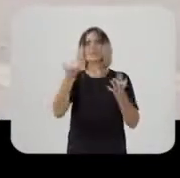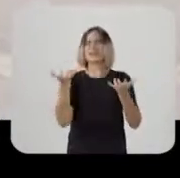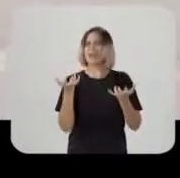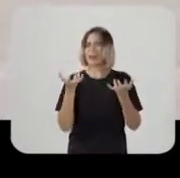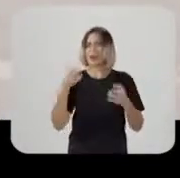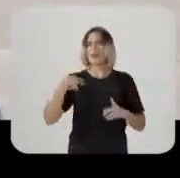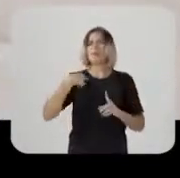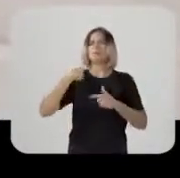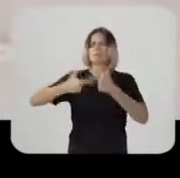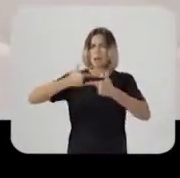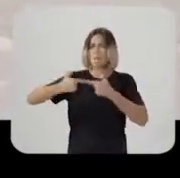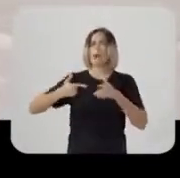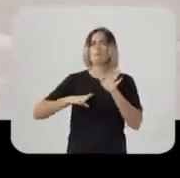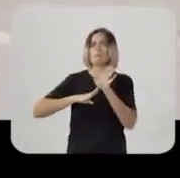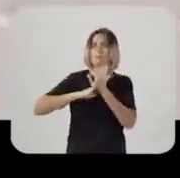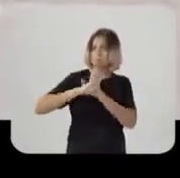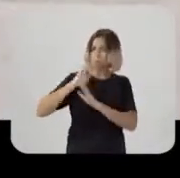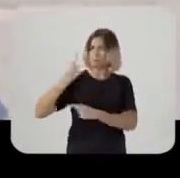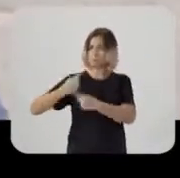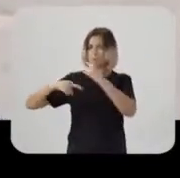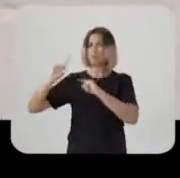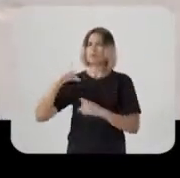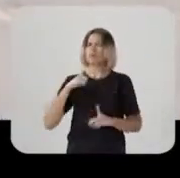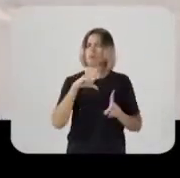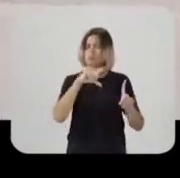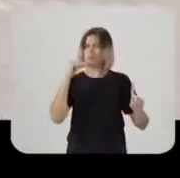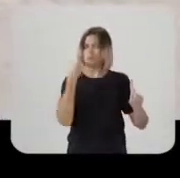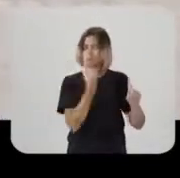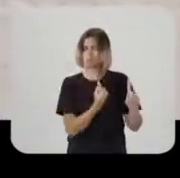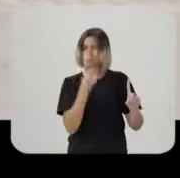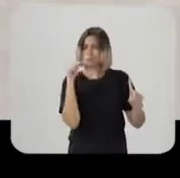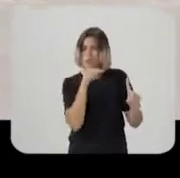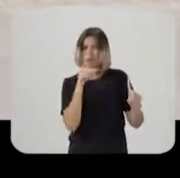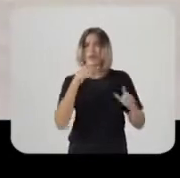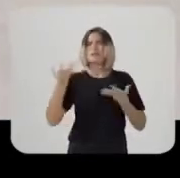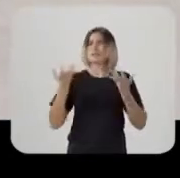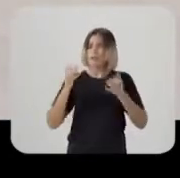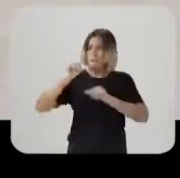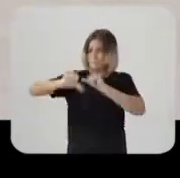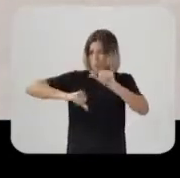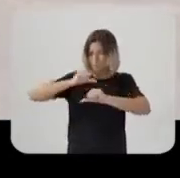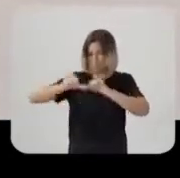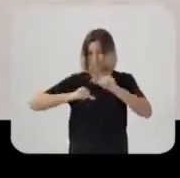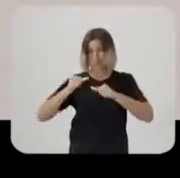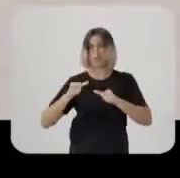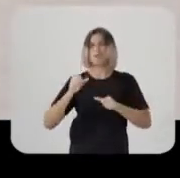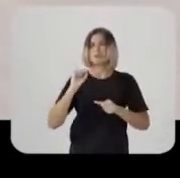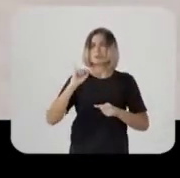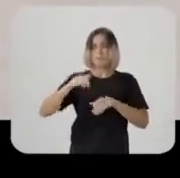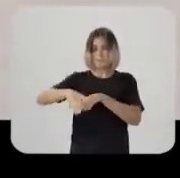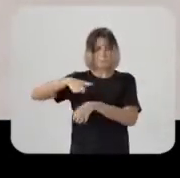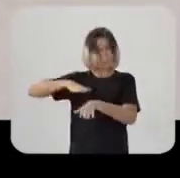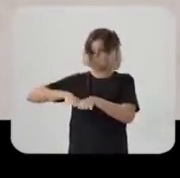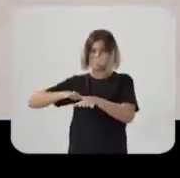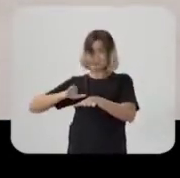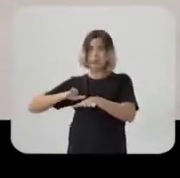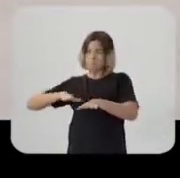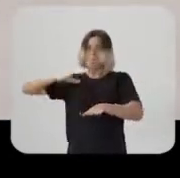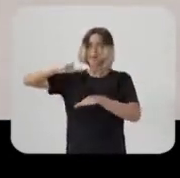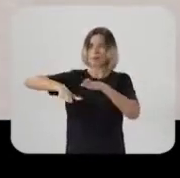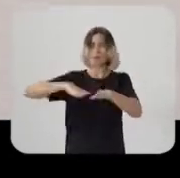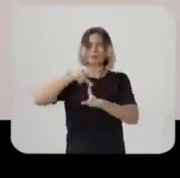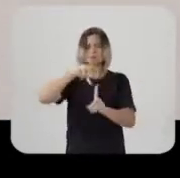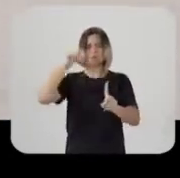prefeito. Se você quer que esse ritmo de trabalho avance mais, tem uma opção. Se você quer que haja mudanças sem correr o risco de entrar para